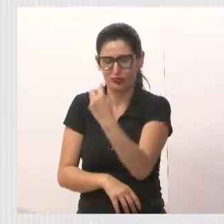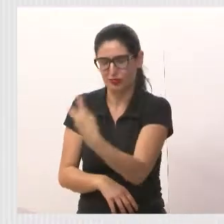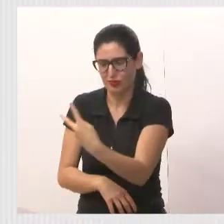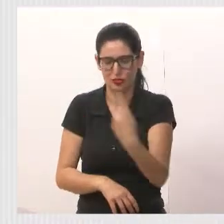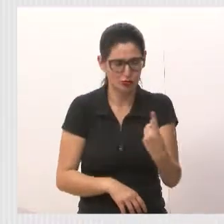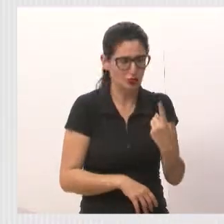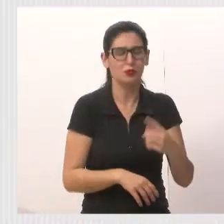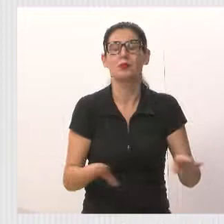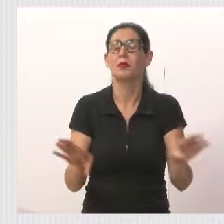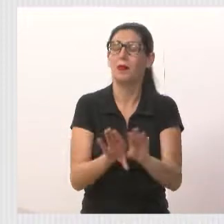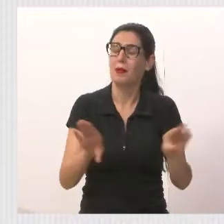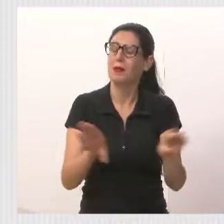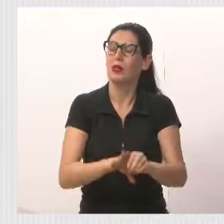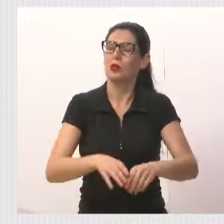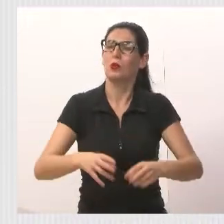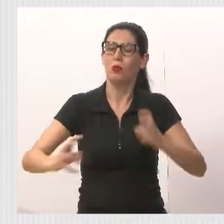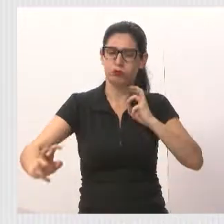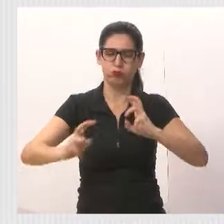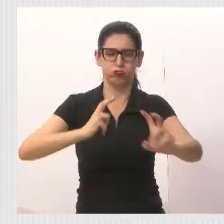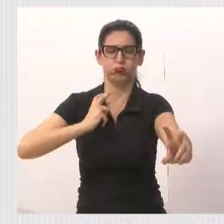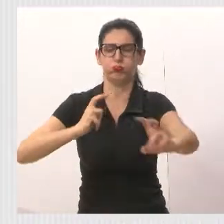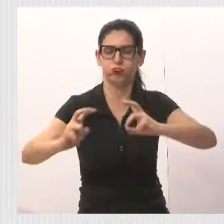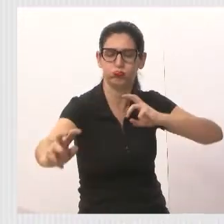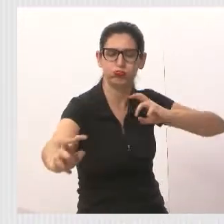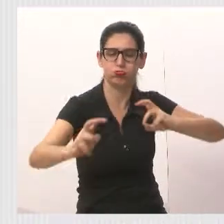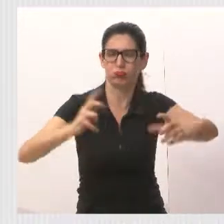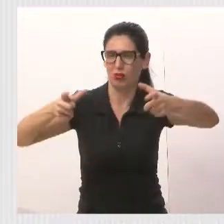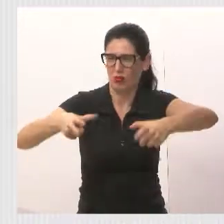no Pátio dos Trilhos. Próximo.